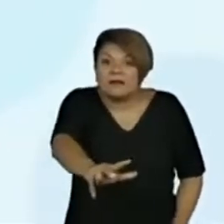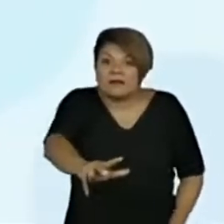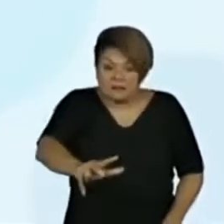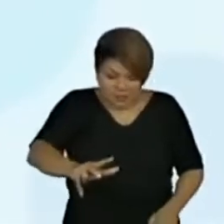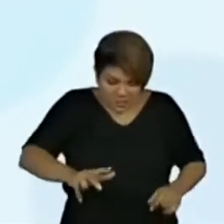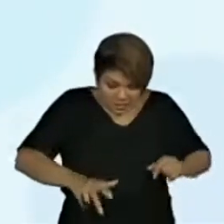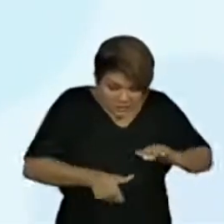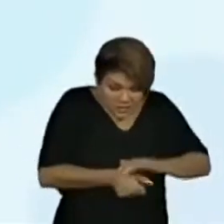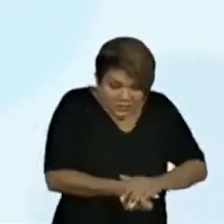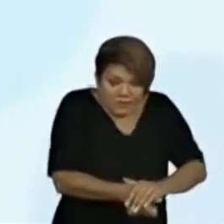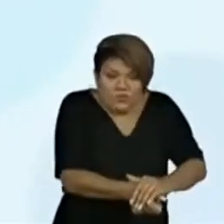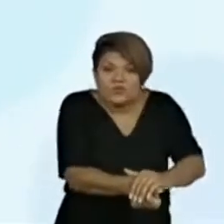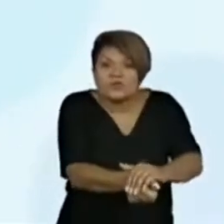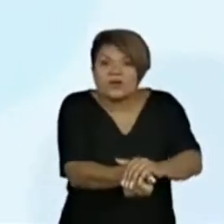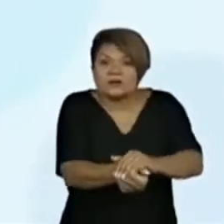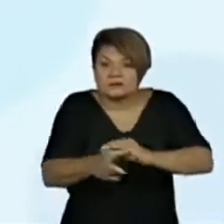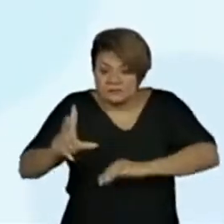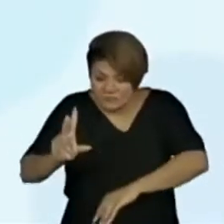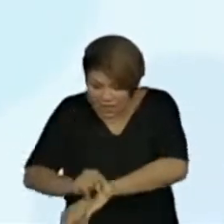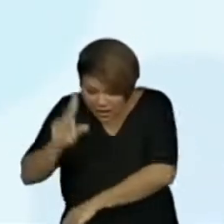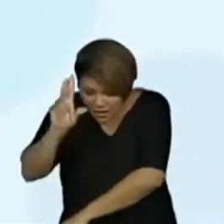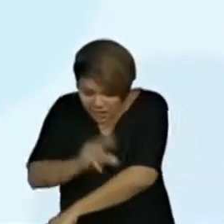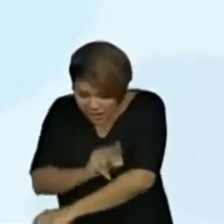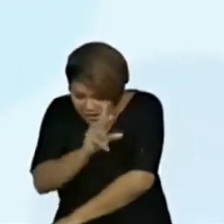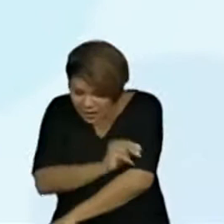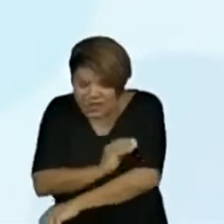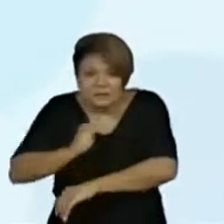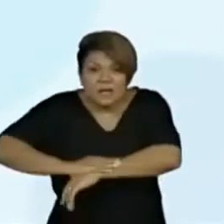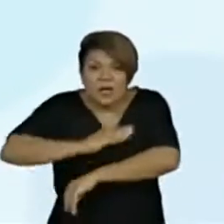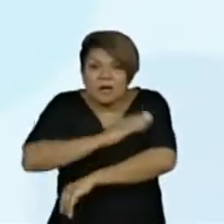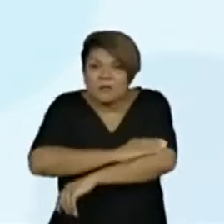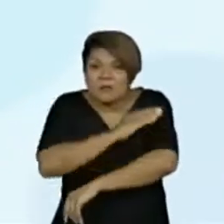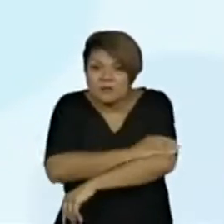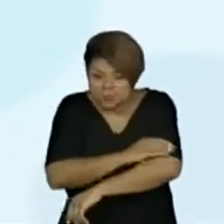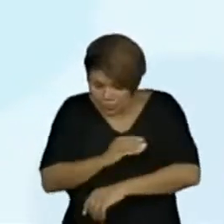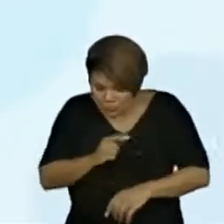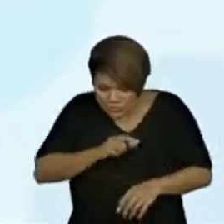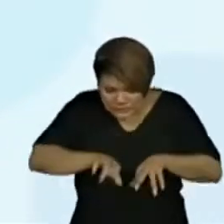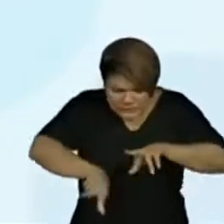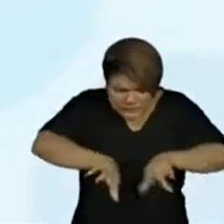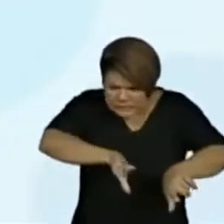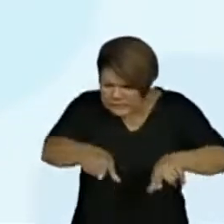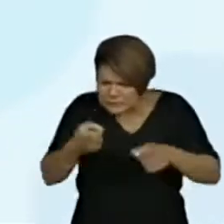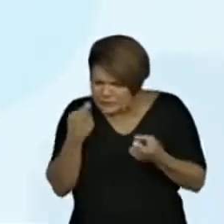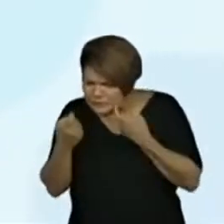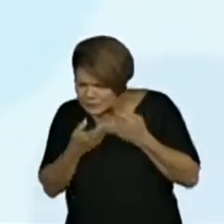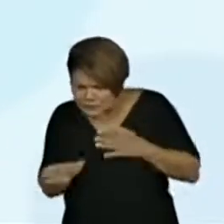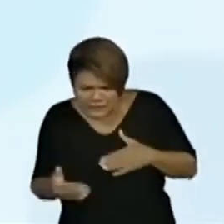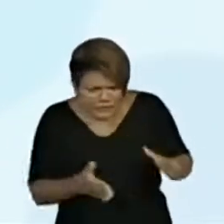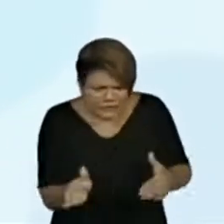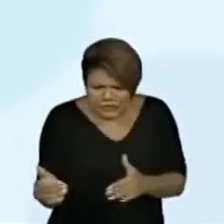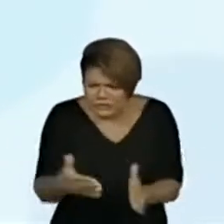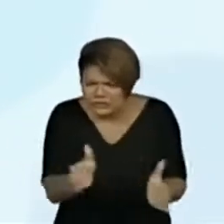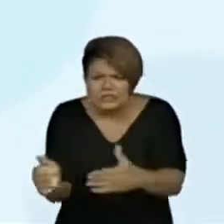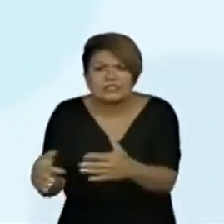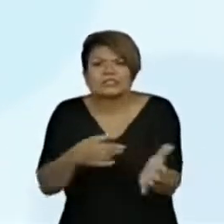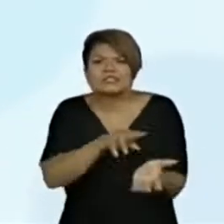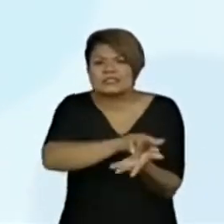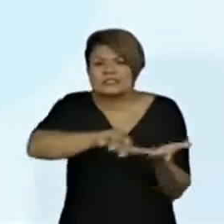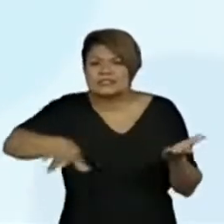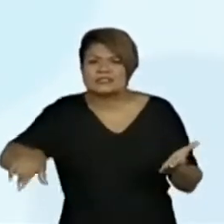tartarugas, rã, sapos, diversos peixes, entre outras espécies.